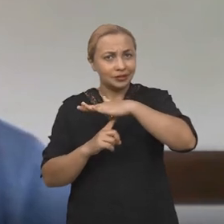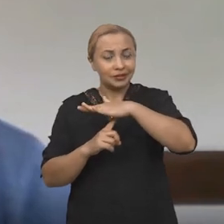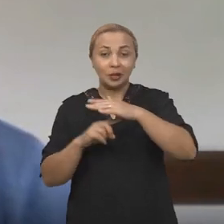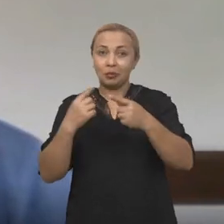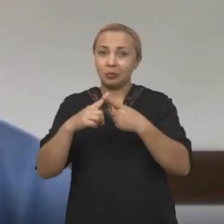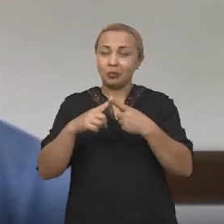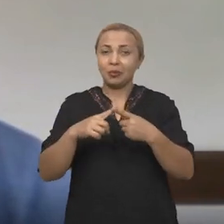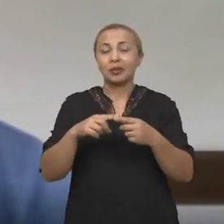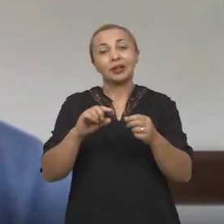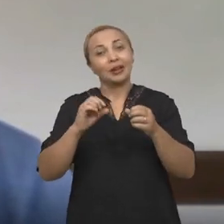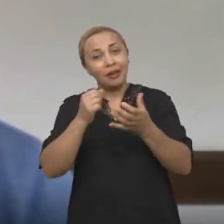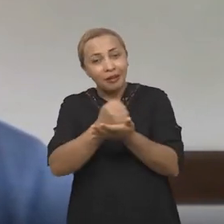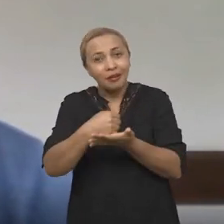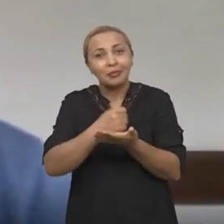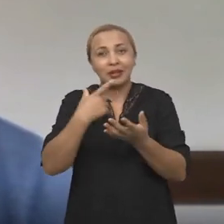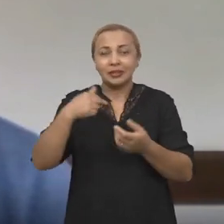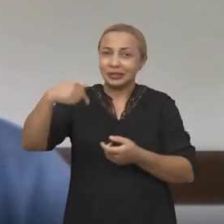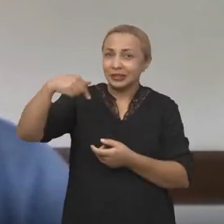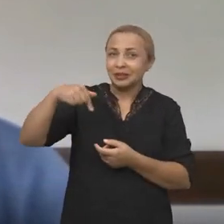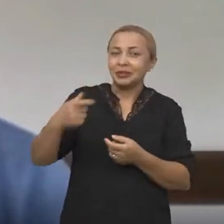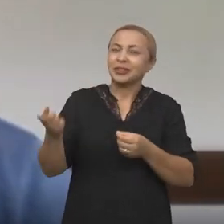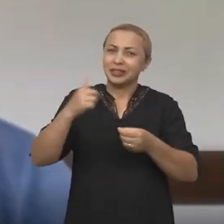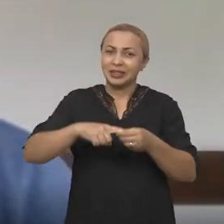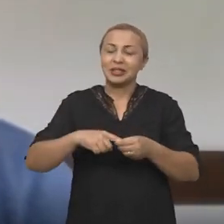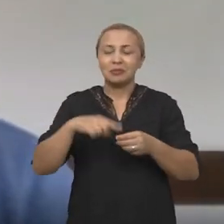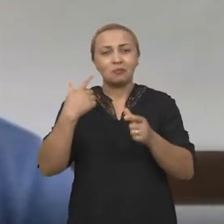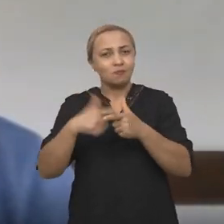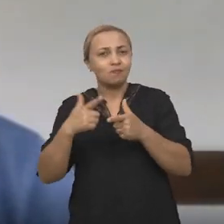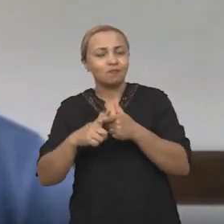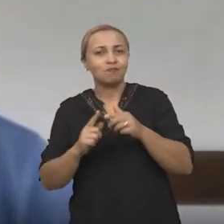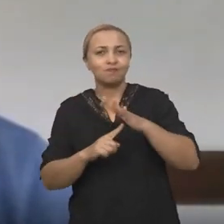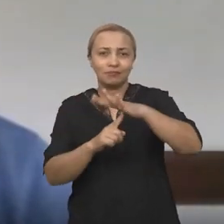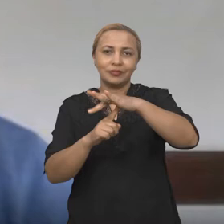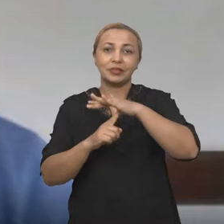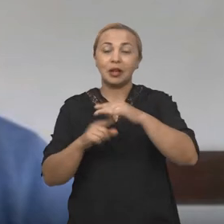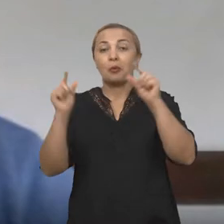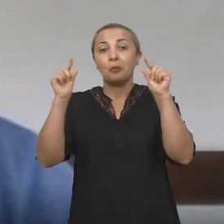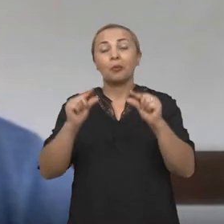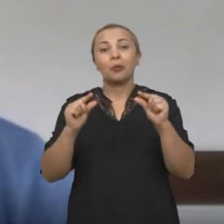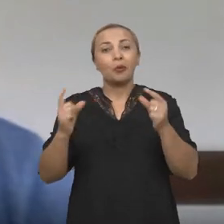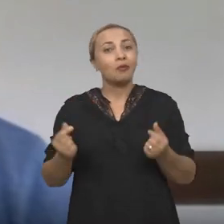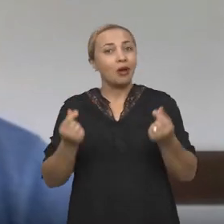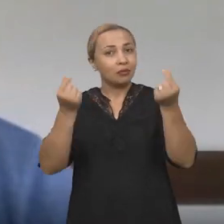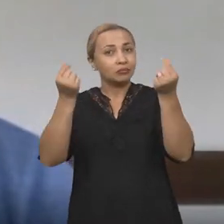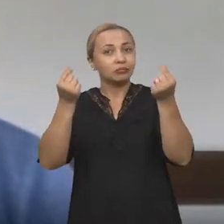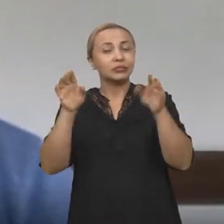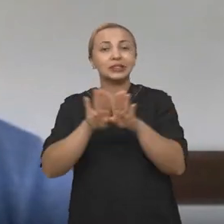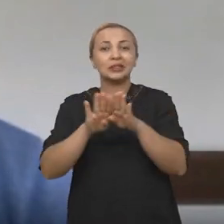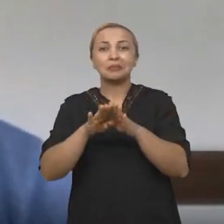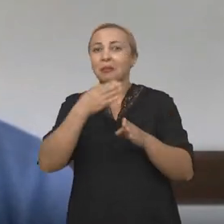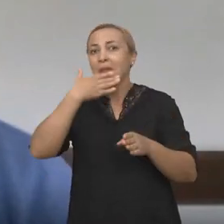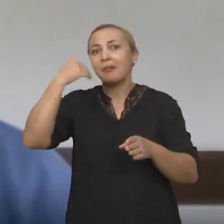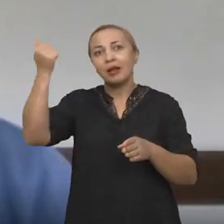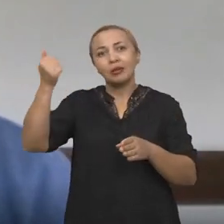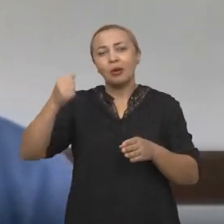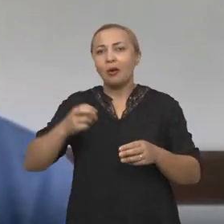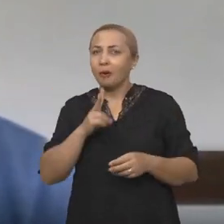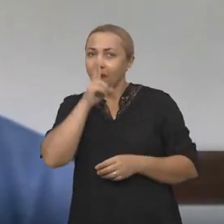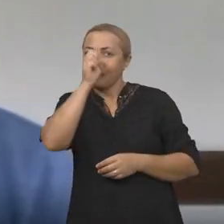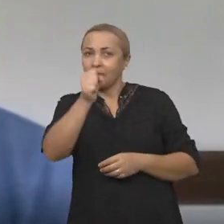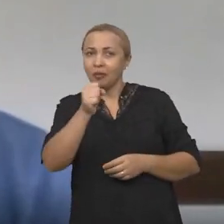de certa forma, algum impacto ambiental, menor custo e muito maior eficiência agronômica.